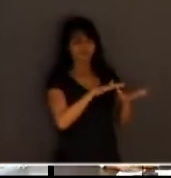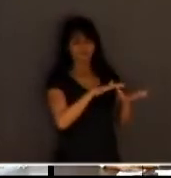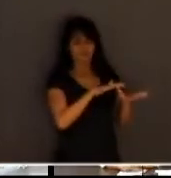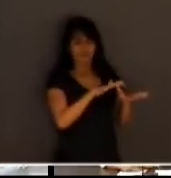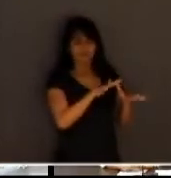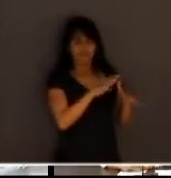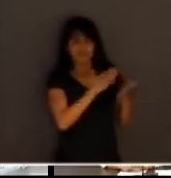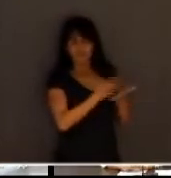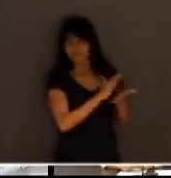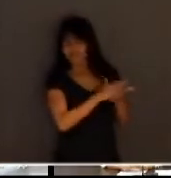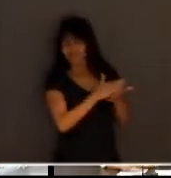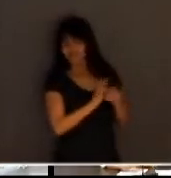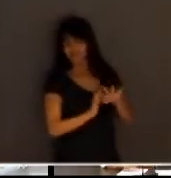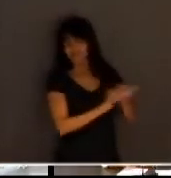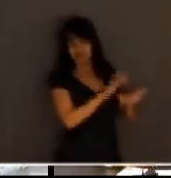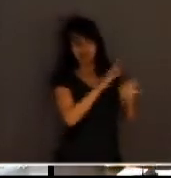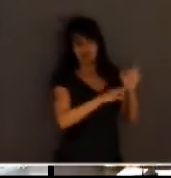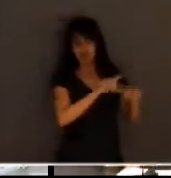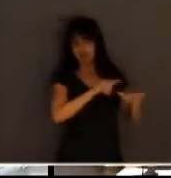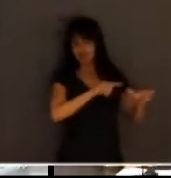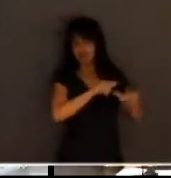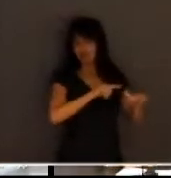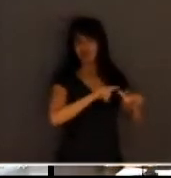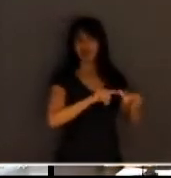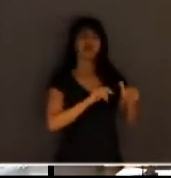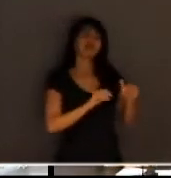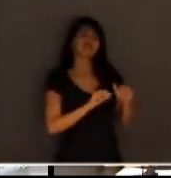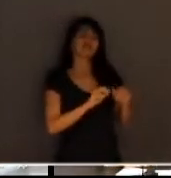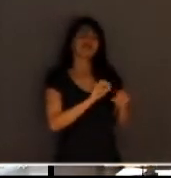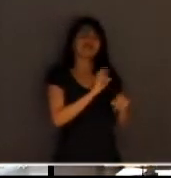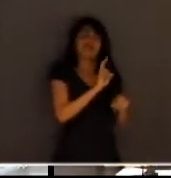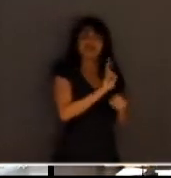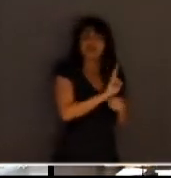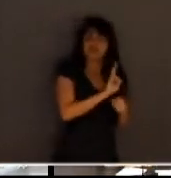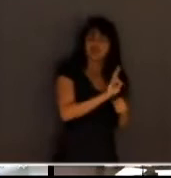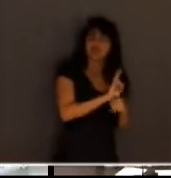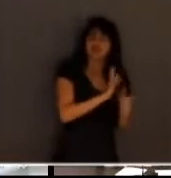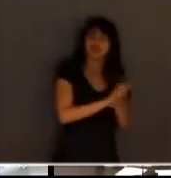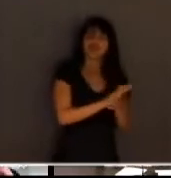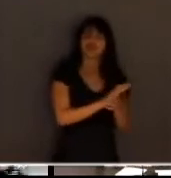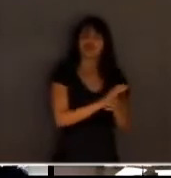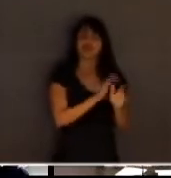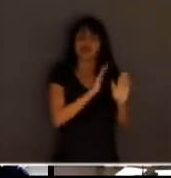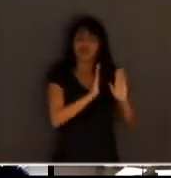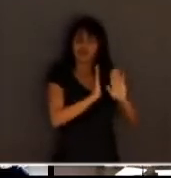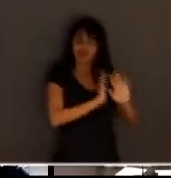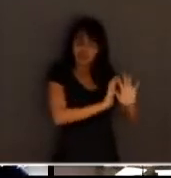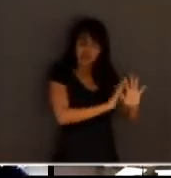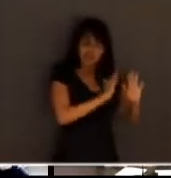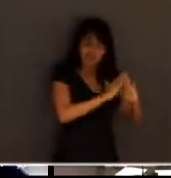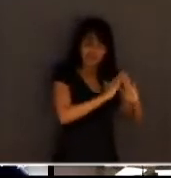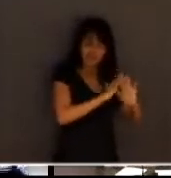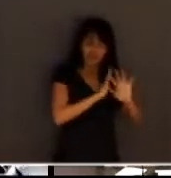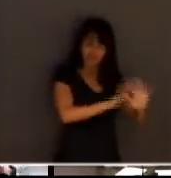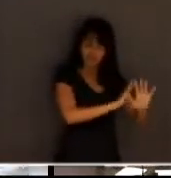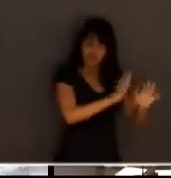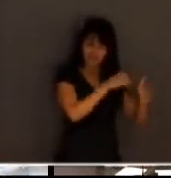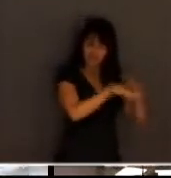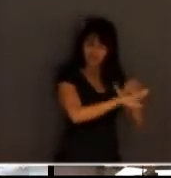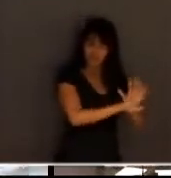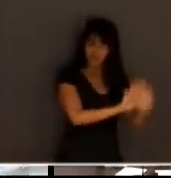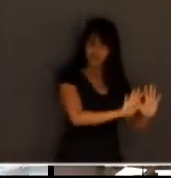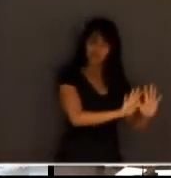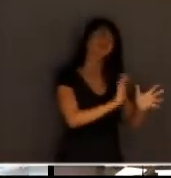está no trabalho dele. O jurado está se cuidando, certo? Desde março. Está quietinho na casa dele lá, cara. Aí, Marcelo, está lá